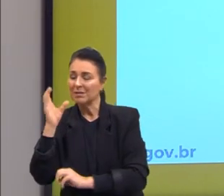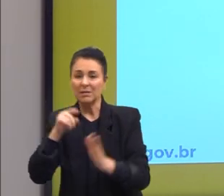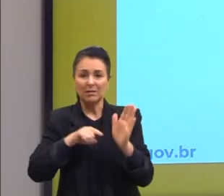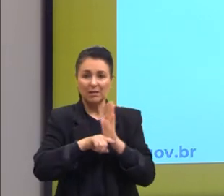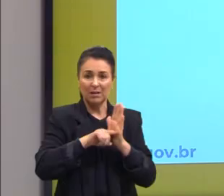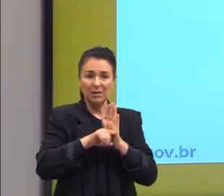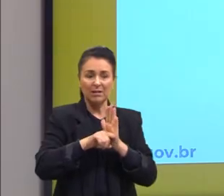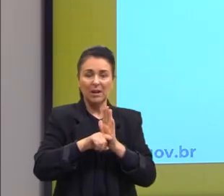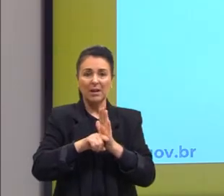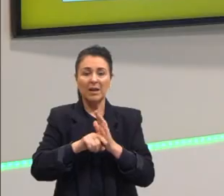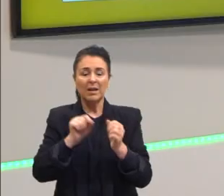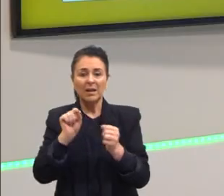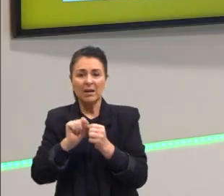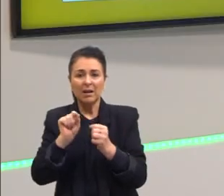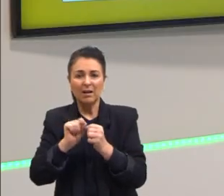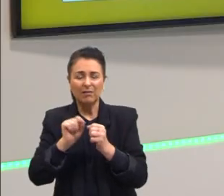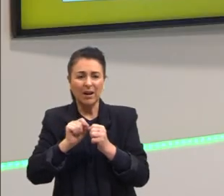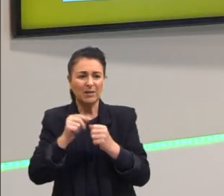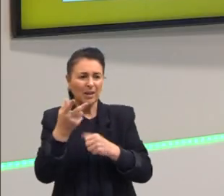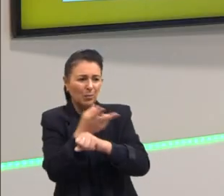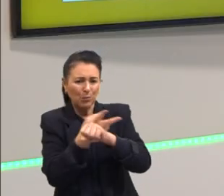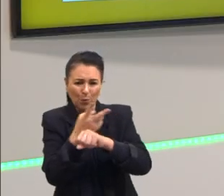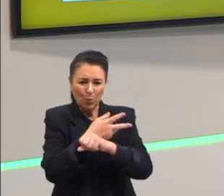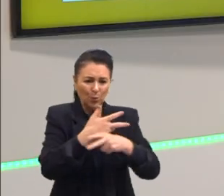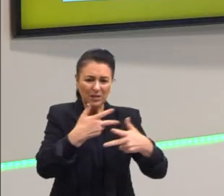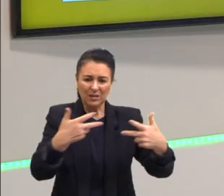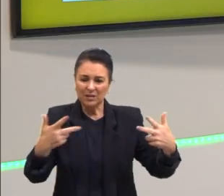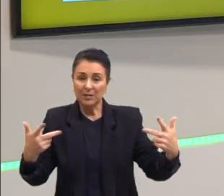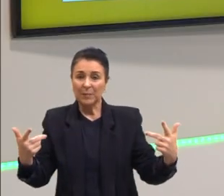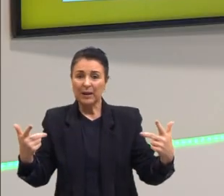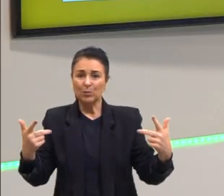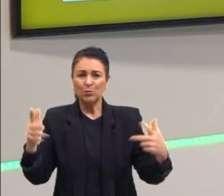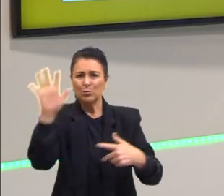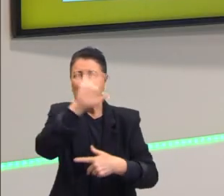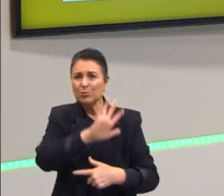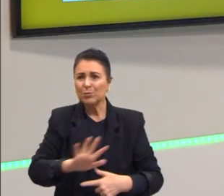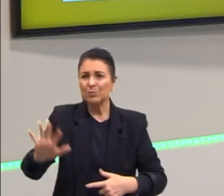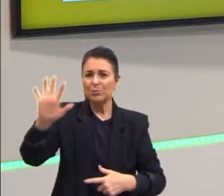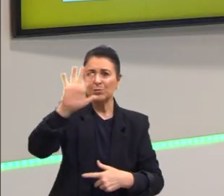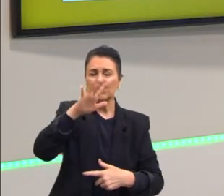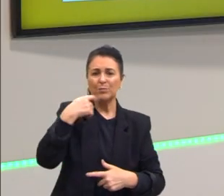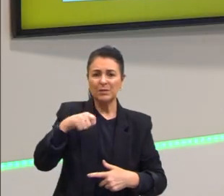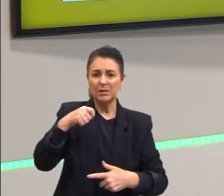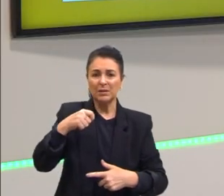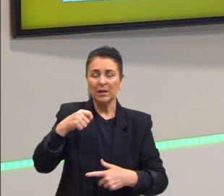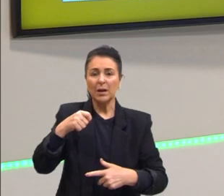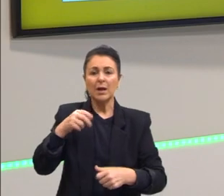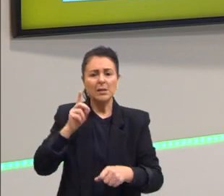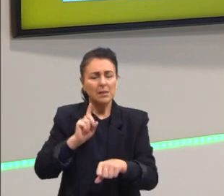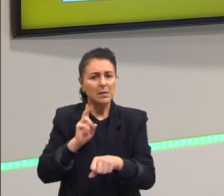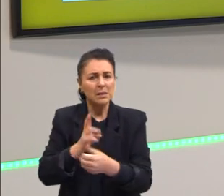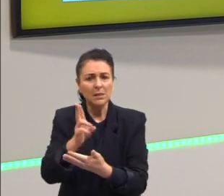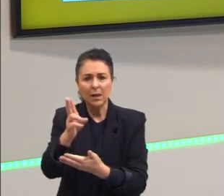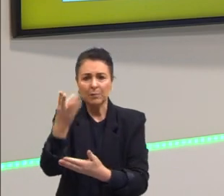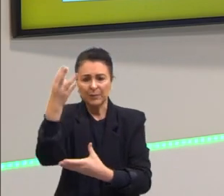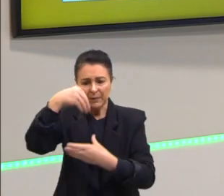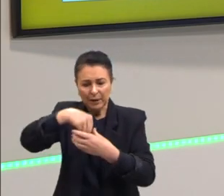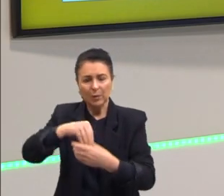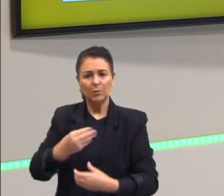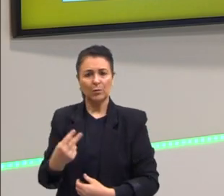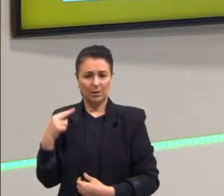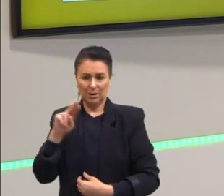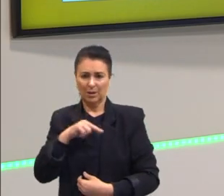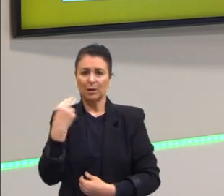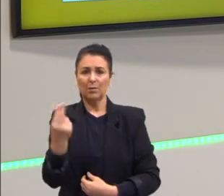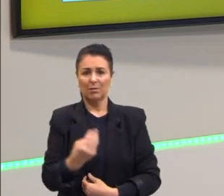esses elementos, essas ações universais e necessárias que valham para todo o momento e para todas as pessoas. É isso